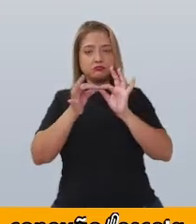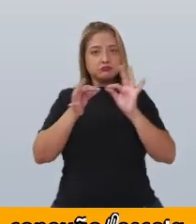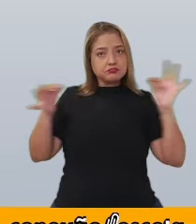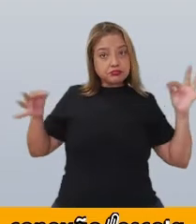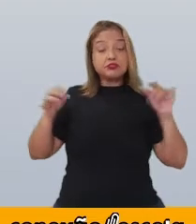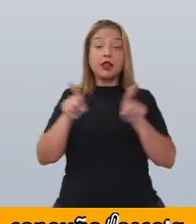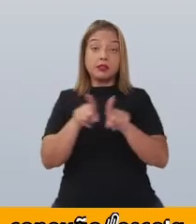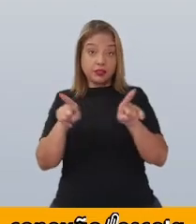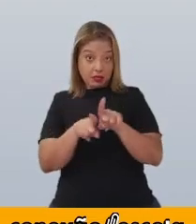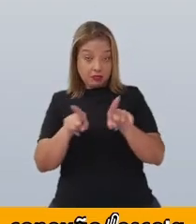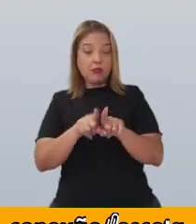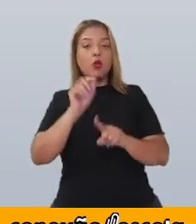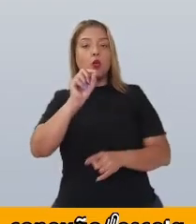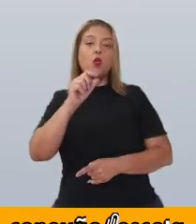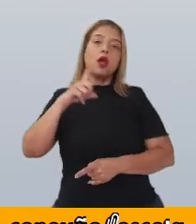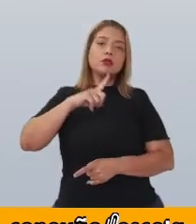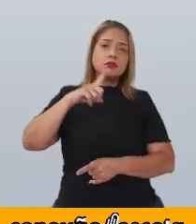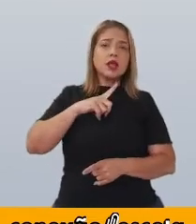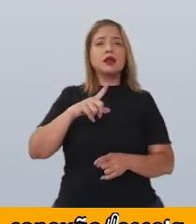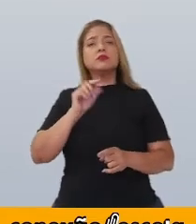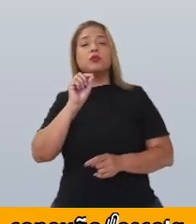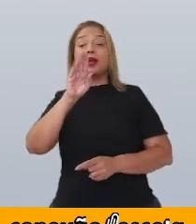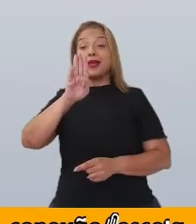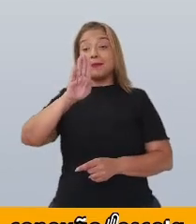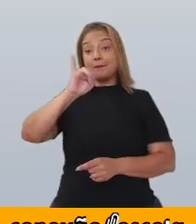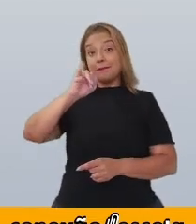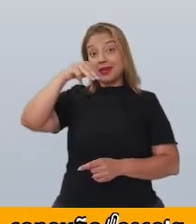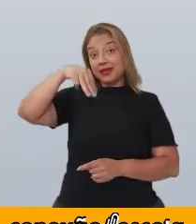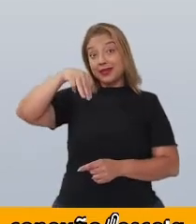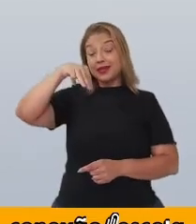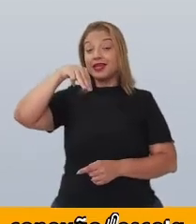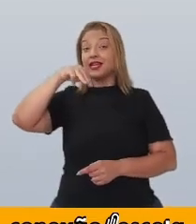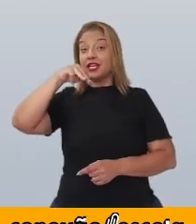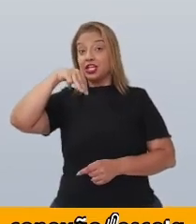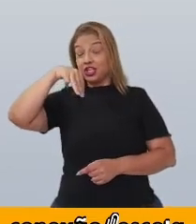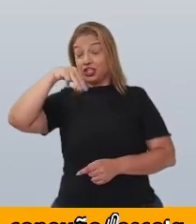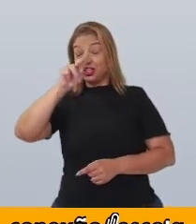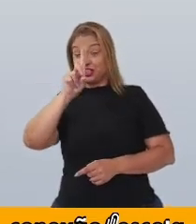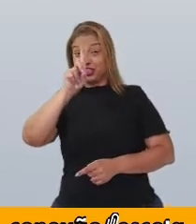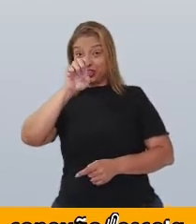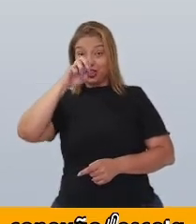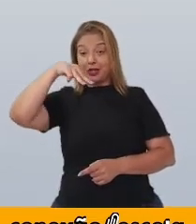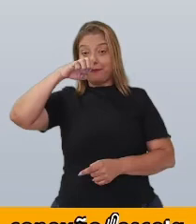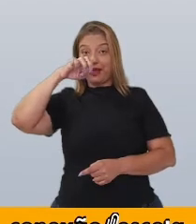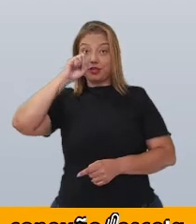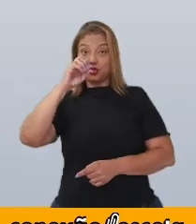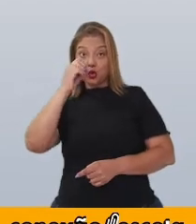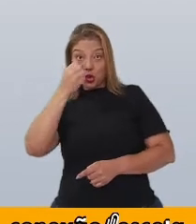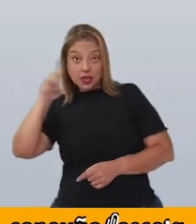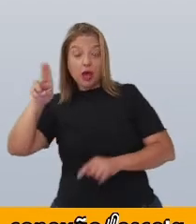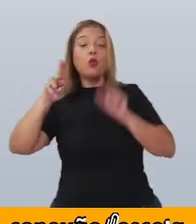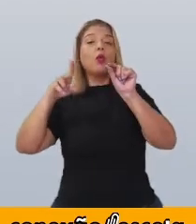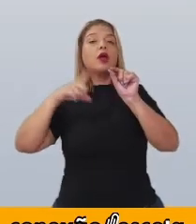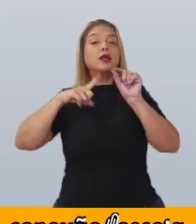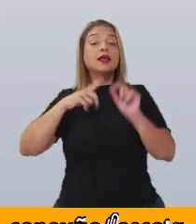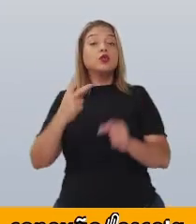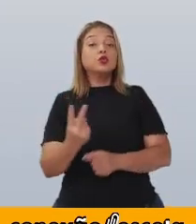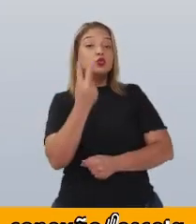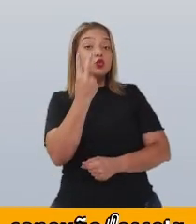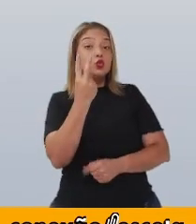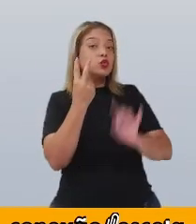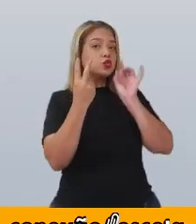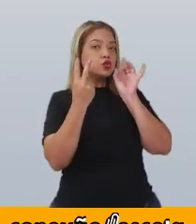figuras bidimensionais, ou seja, que apresentam apenas duas dimensões.